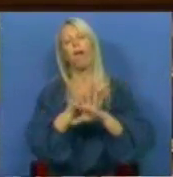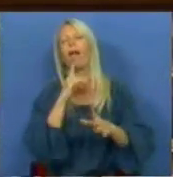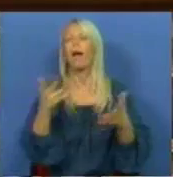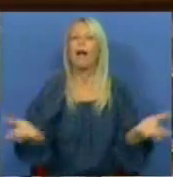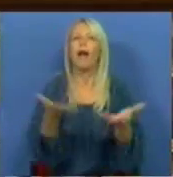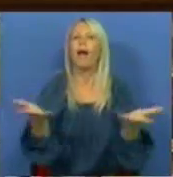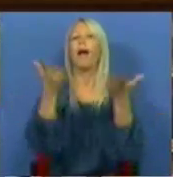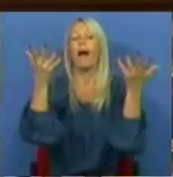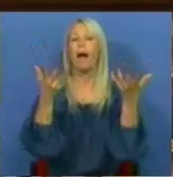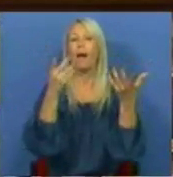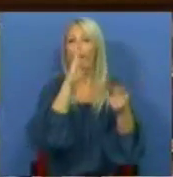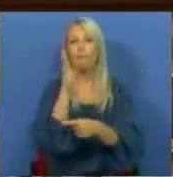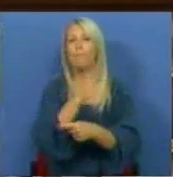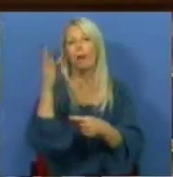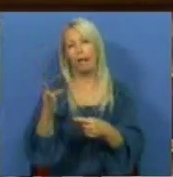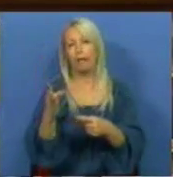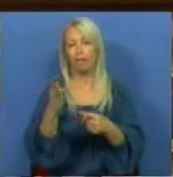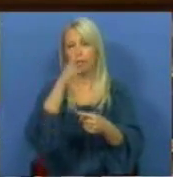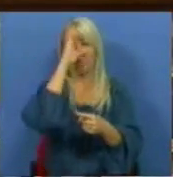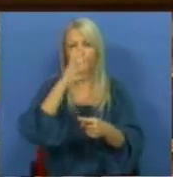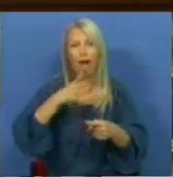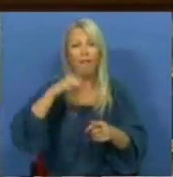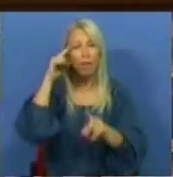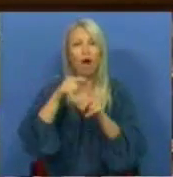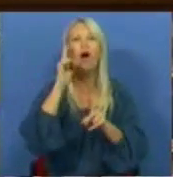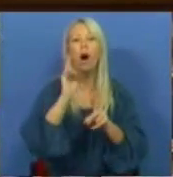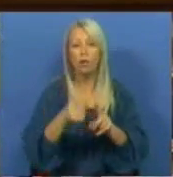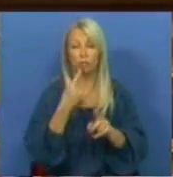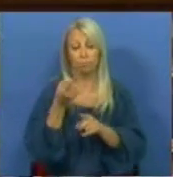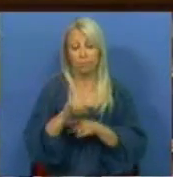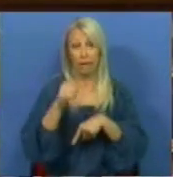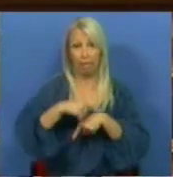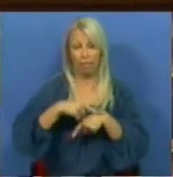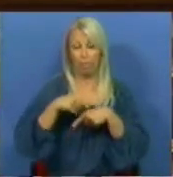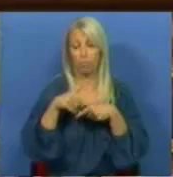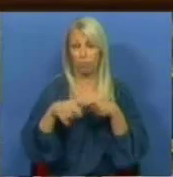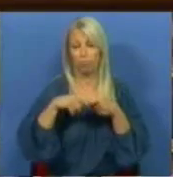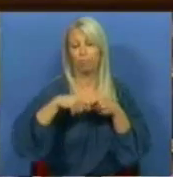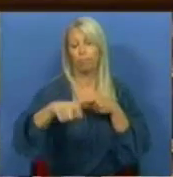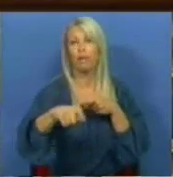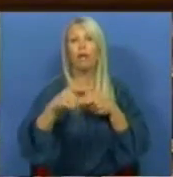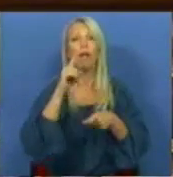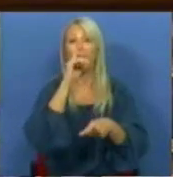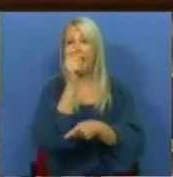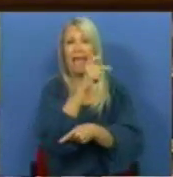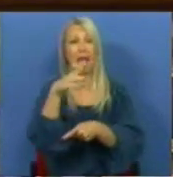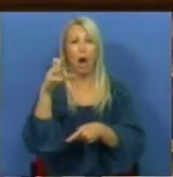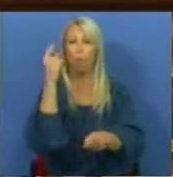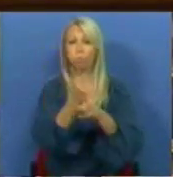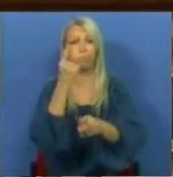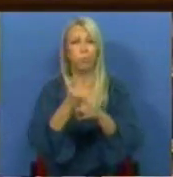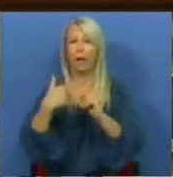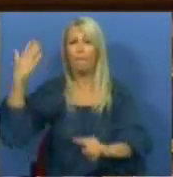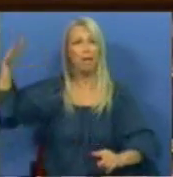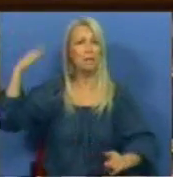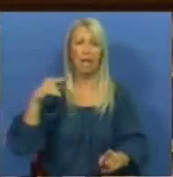procedimentos, o governo repete para esta autorização legislativa os mesmos erros que já foram apontados no passado.